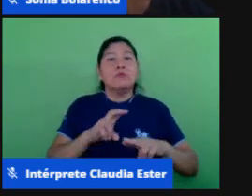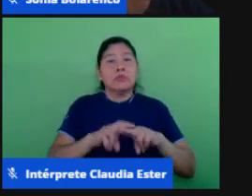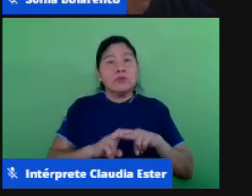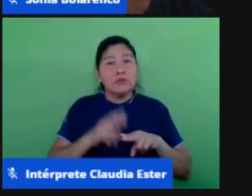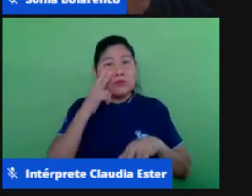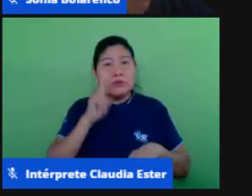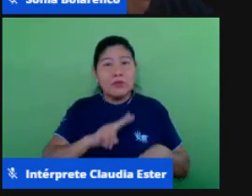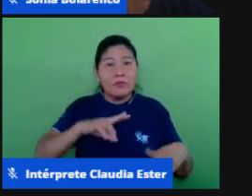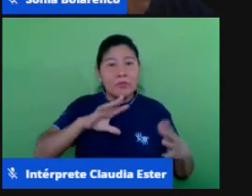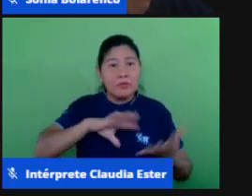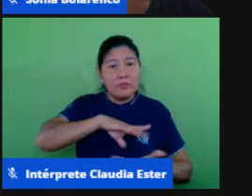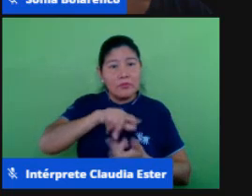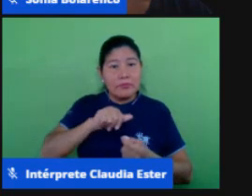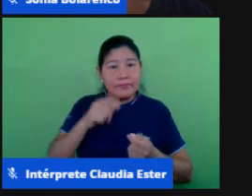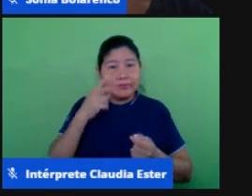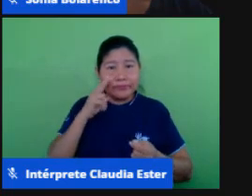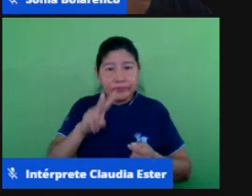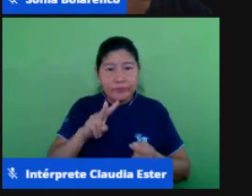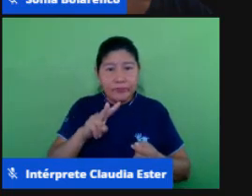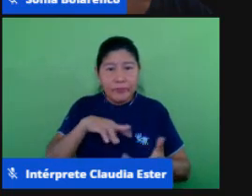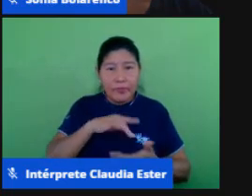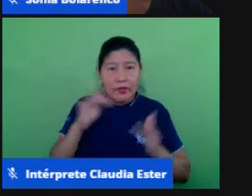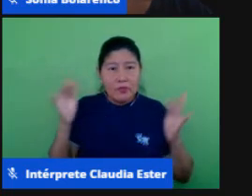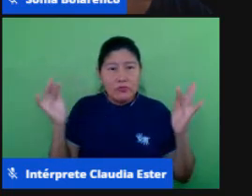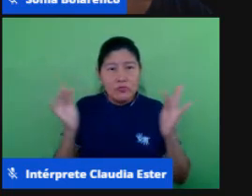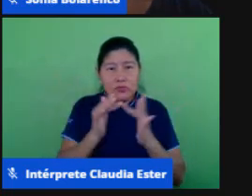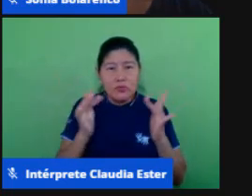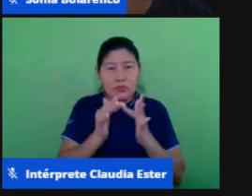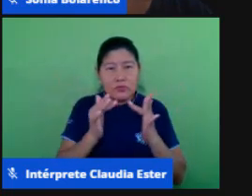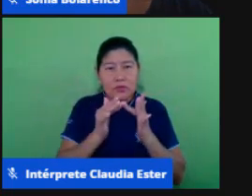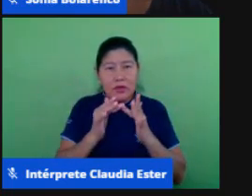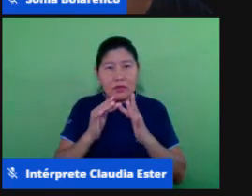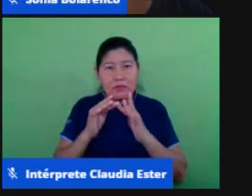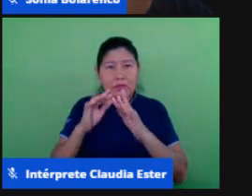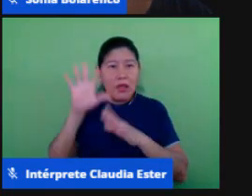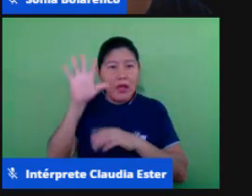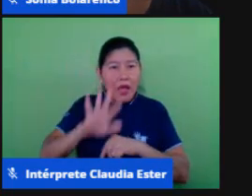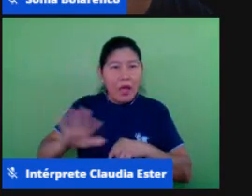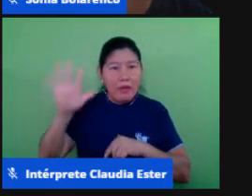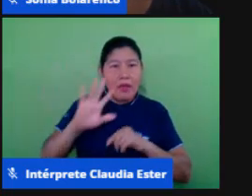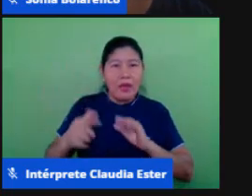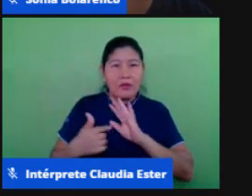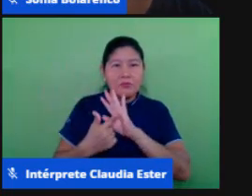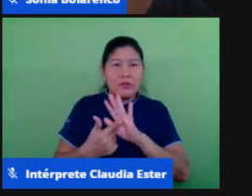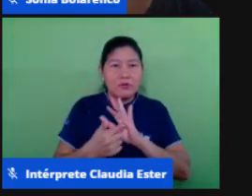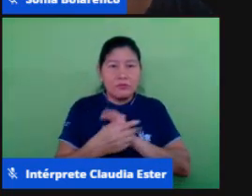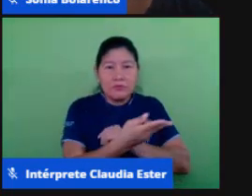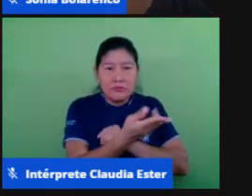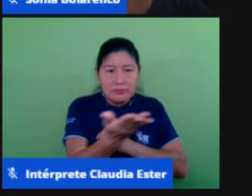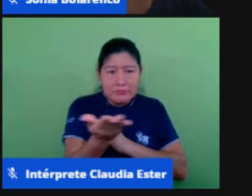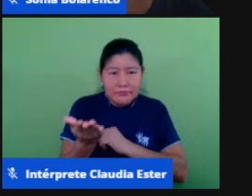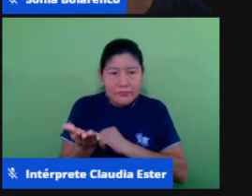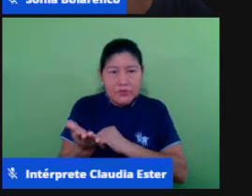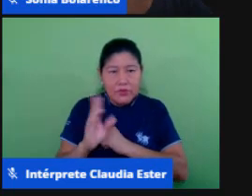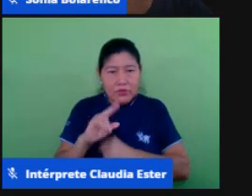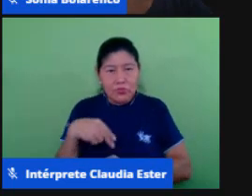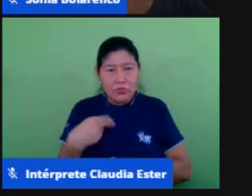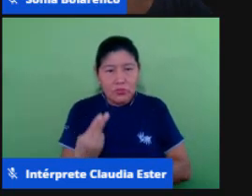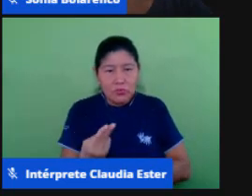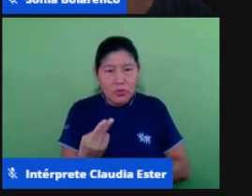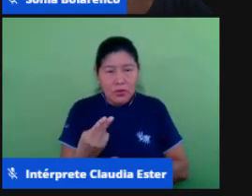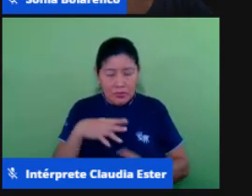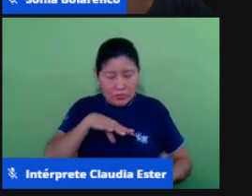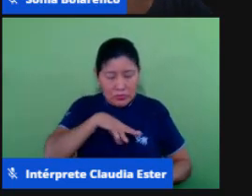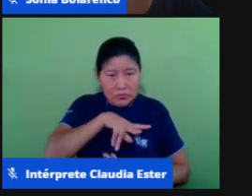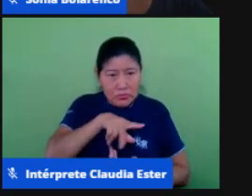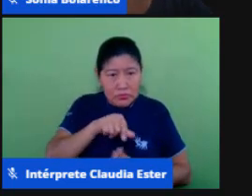todos conectados e é inclusive essa relação de educação TIC e